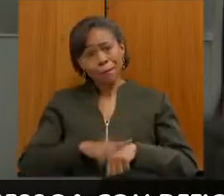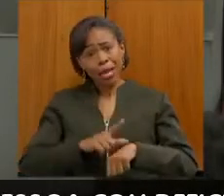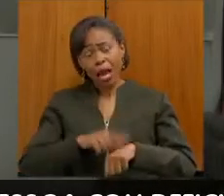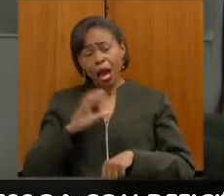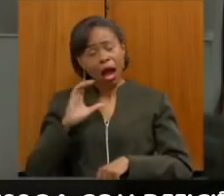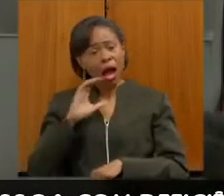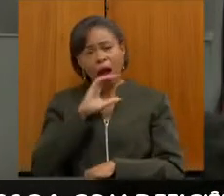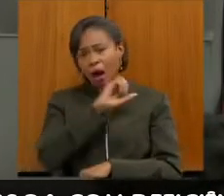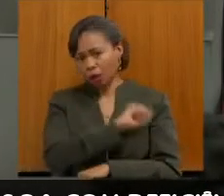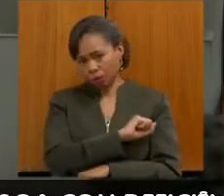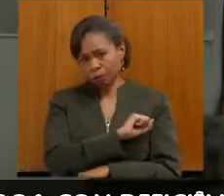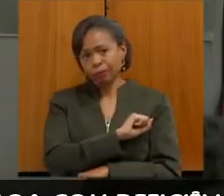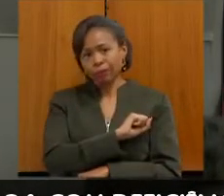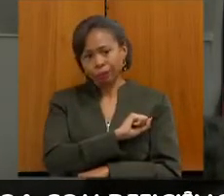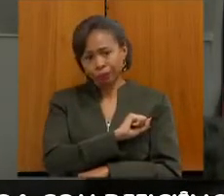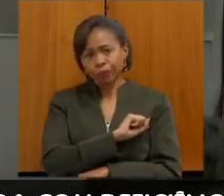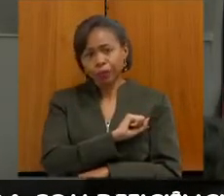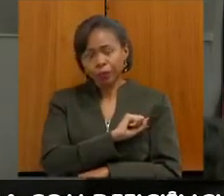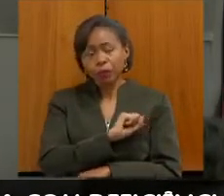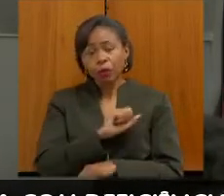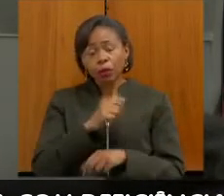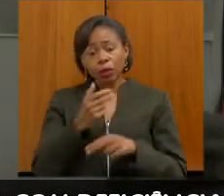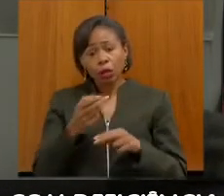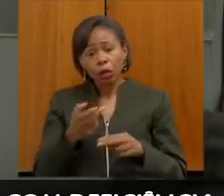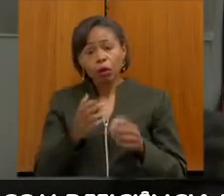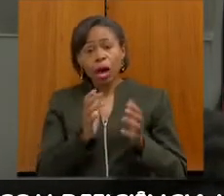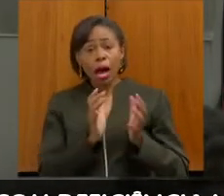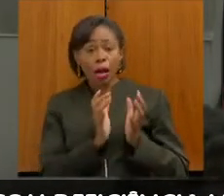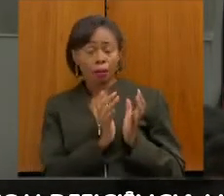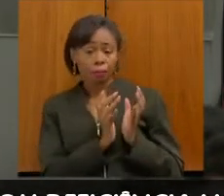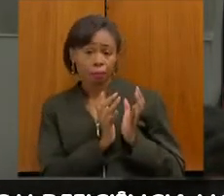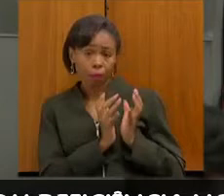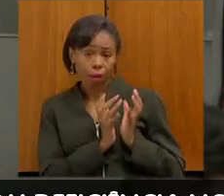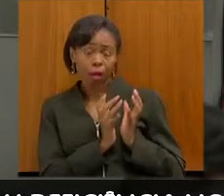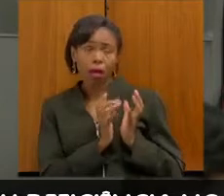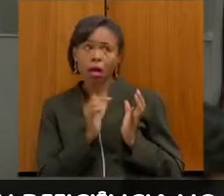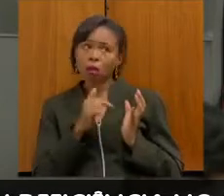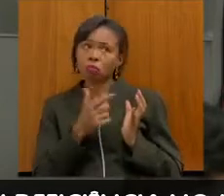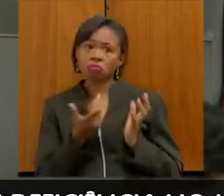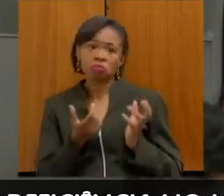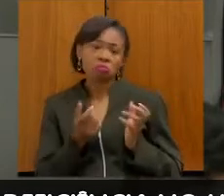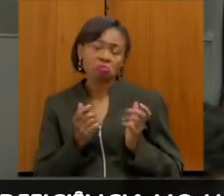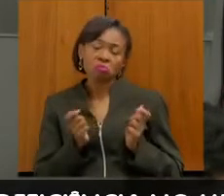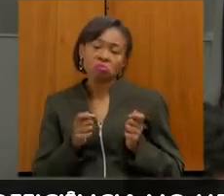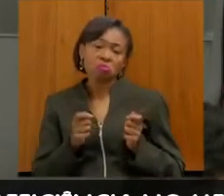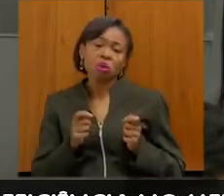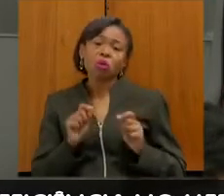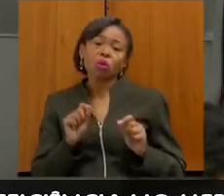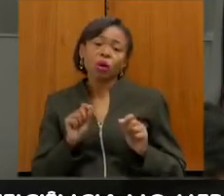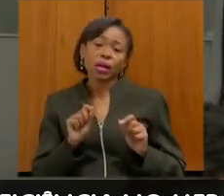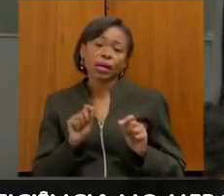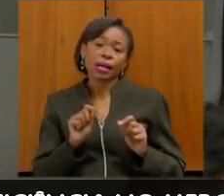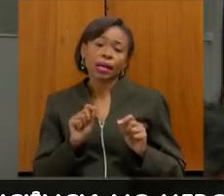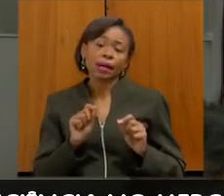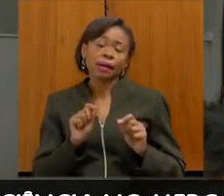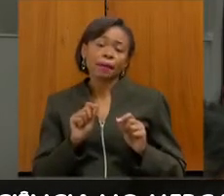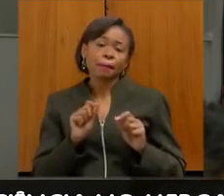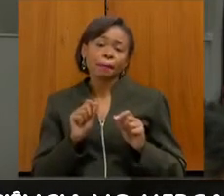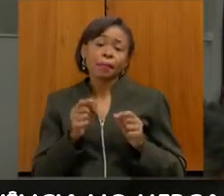E assim a PAI entraria a fim do sentido